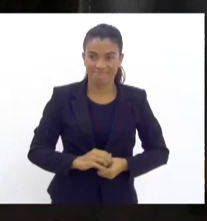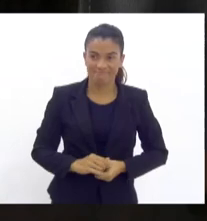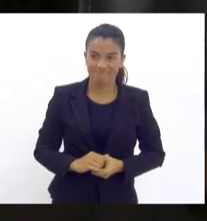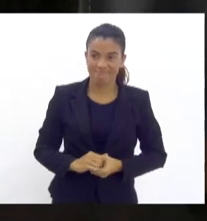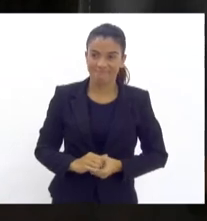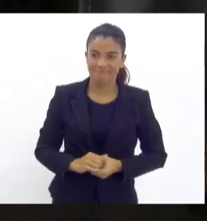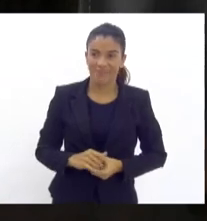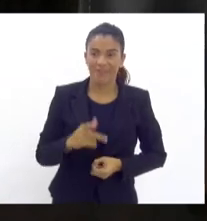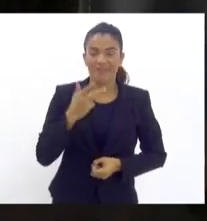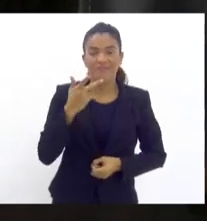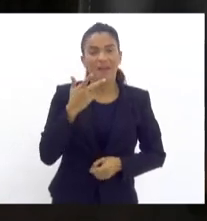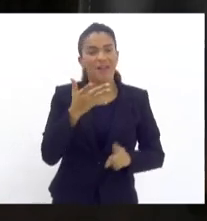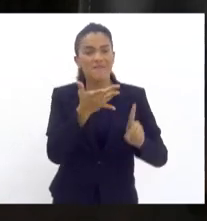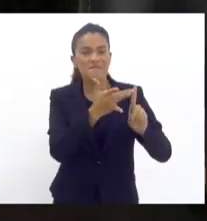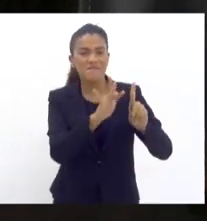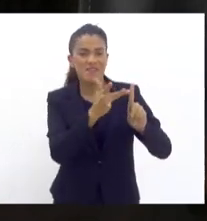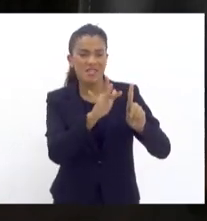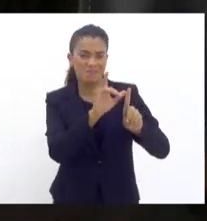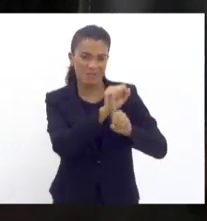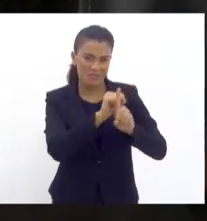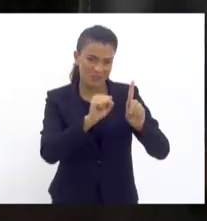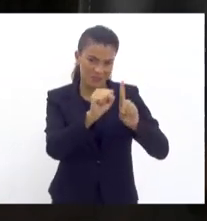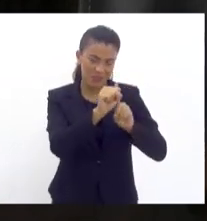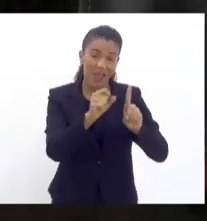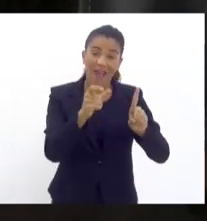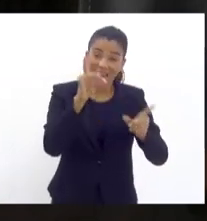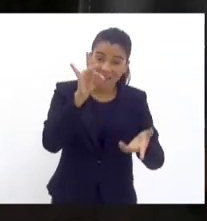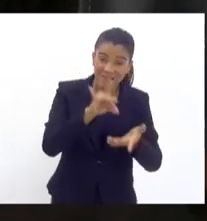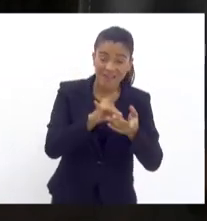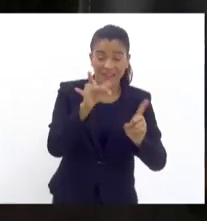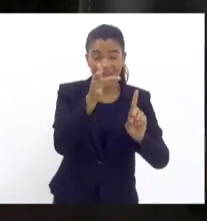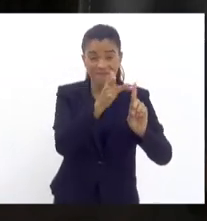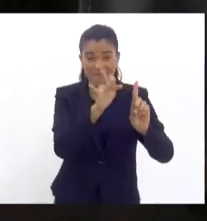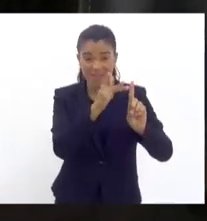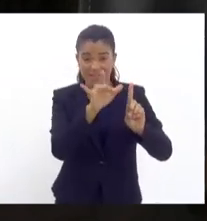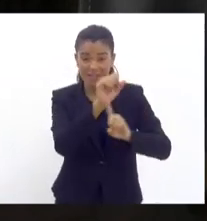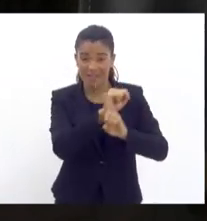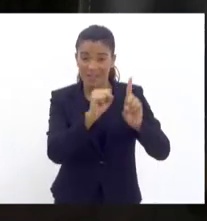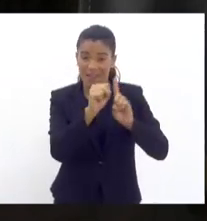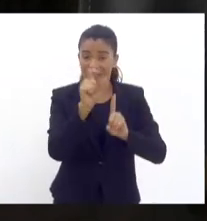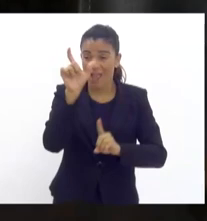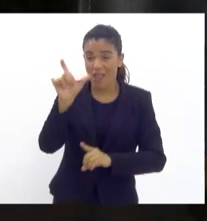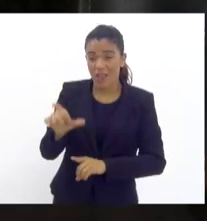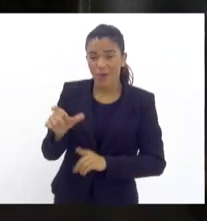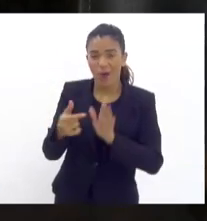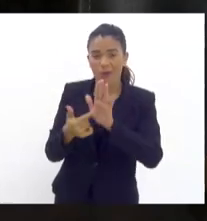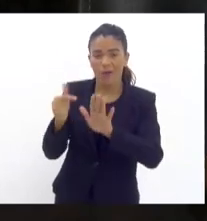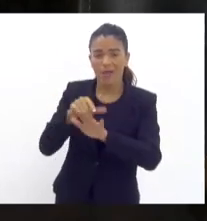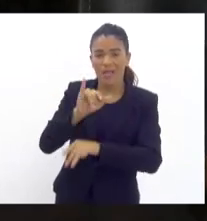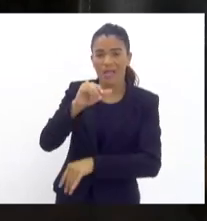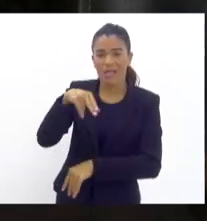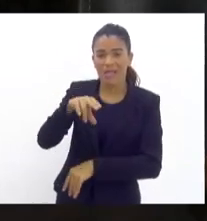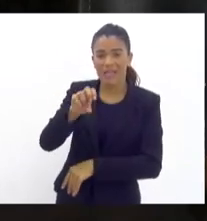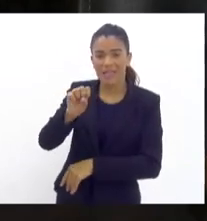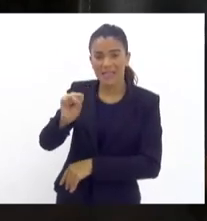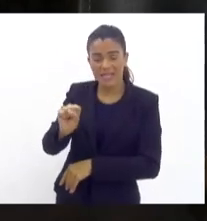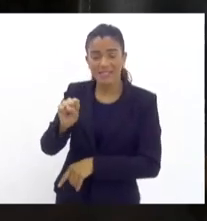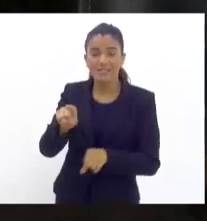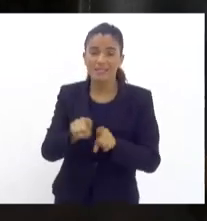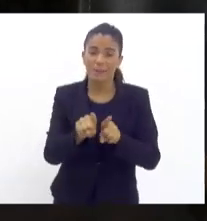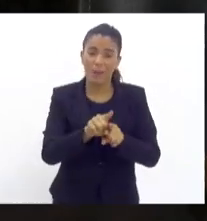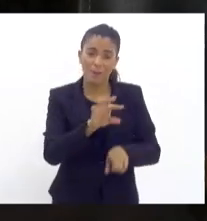falam de vítimas da sociedade, mas as verdadeiras vítimas são as senhoras Inês, são os nossos policiais,